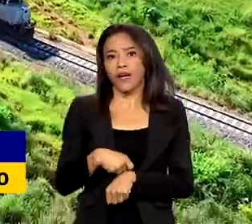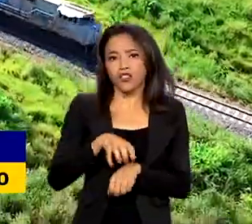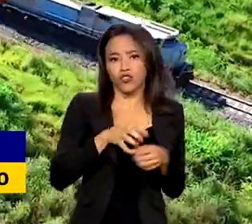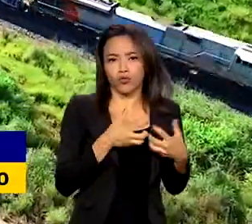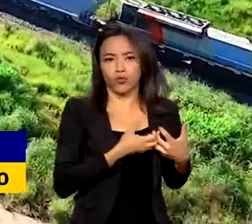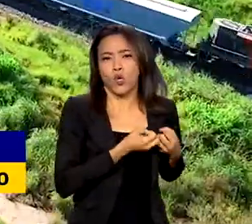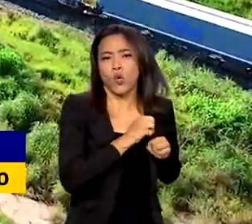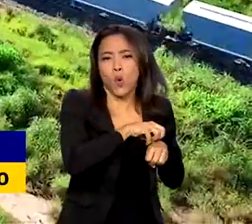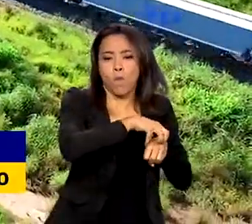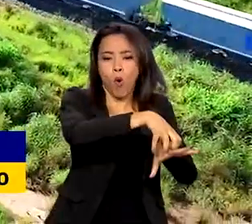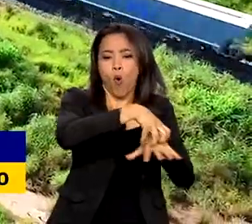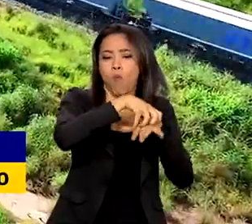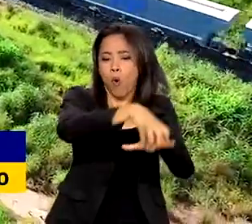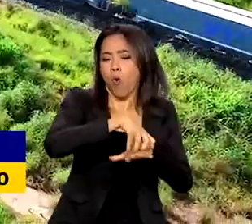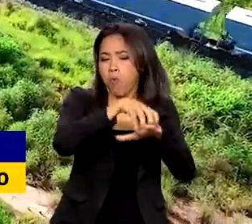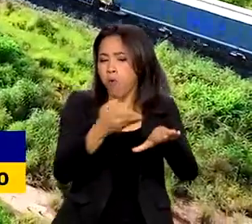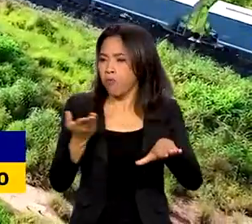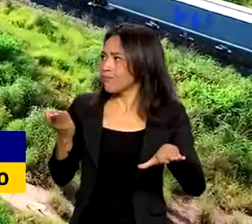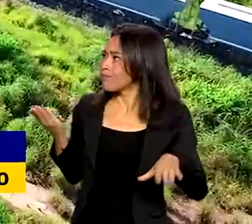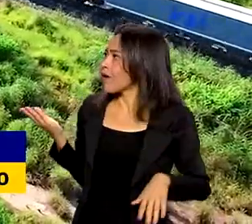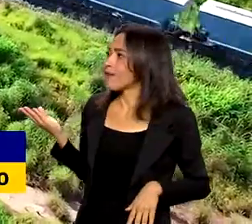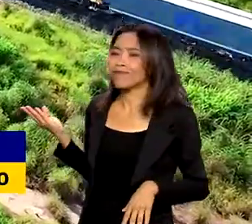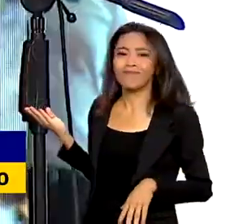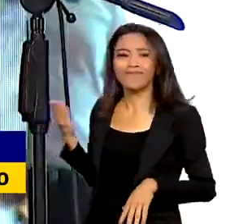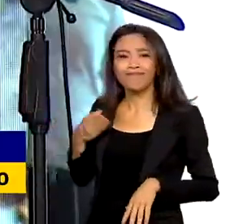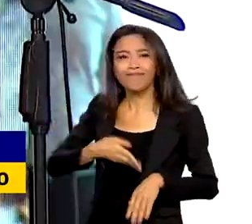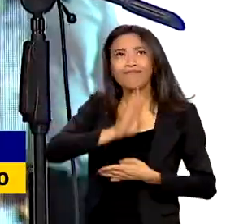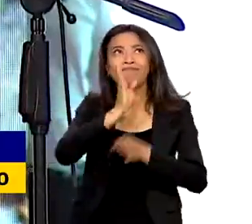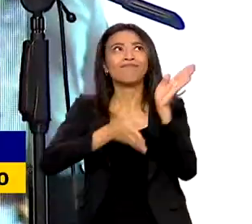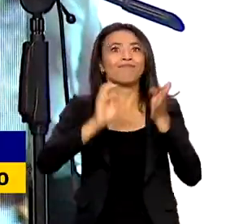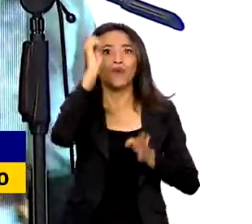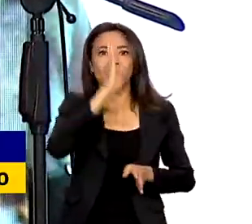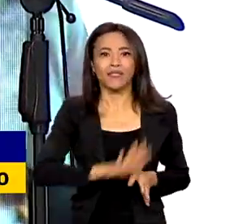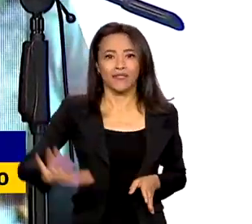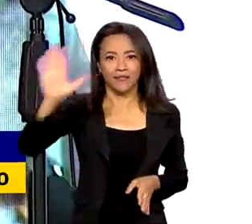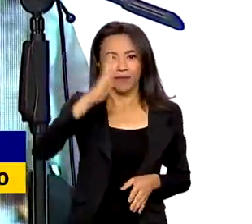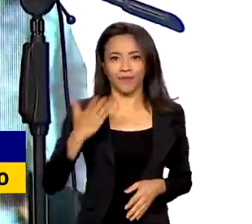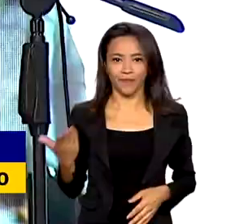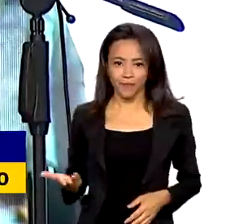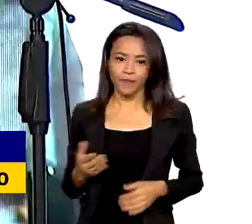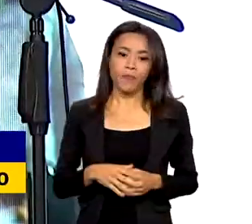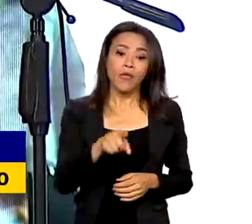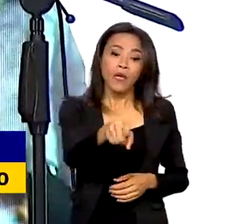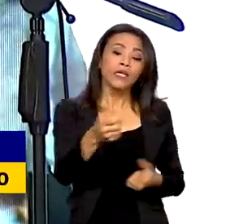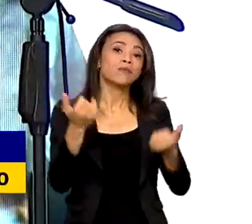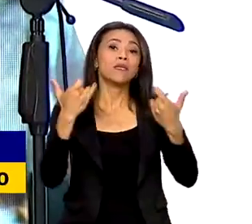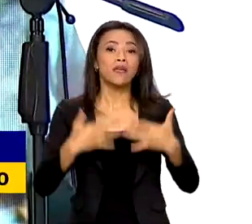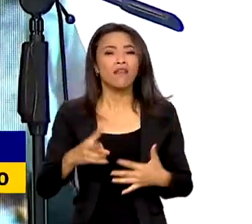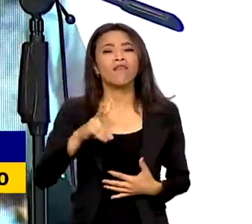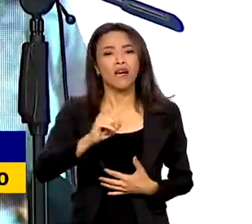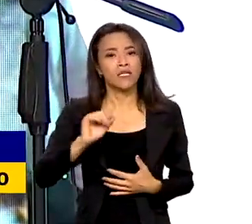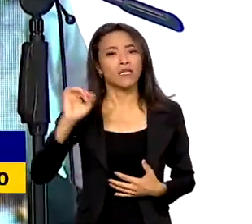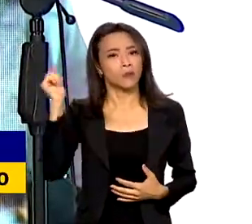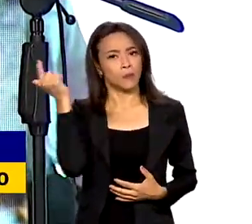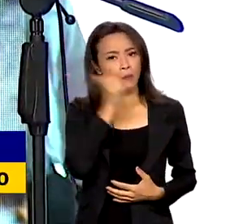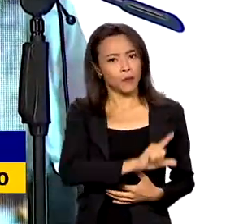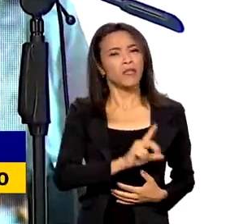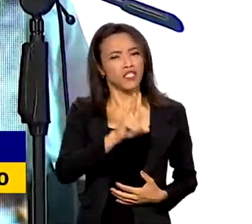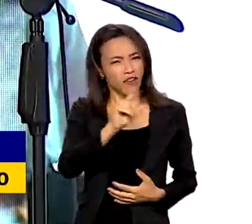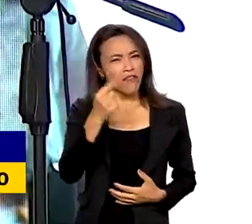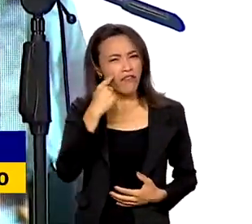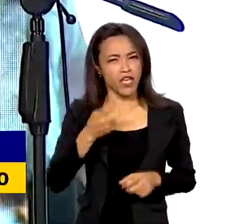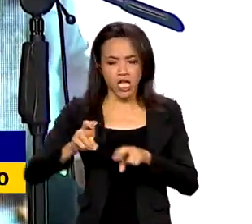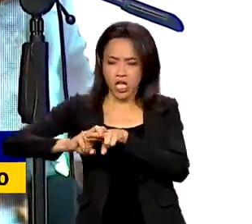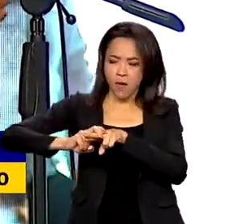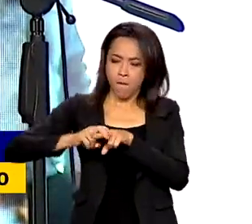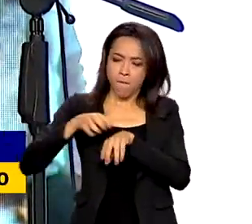e gerar emprego e renda pelo interior do país. Esse projeto grandioso será selado e nós vamos ver esse trem passar aqui